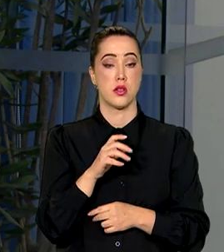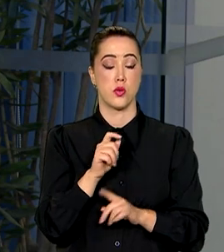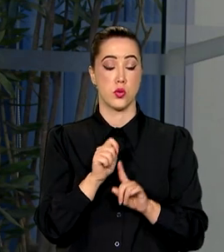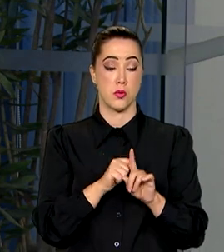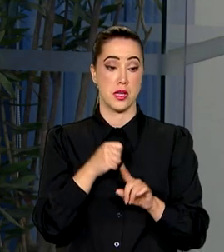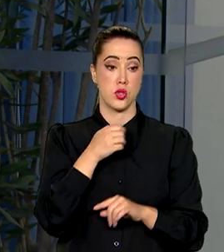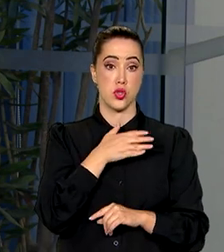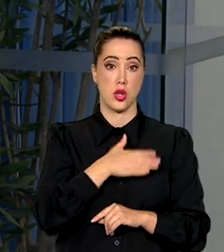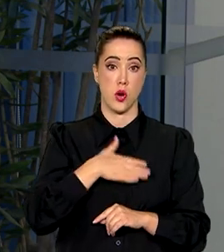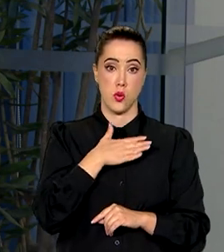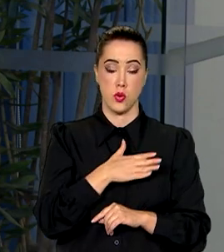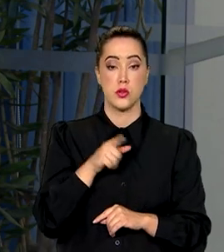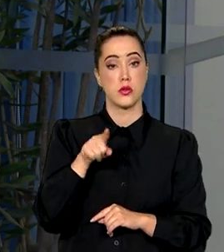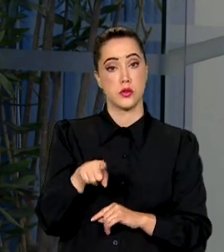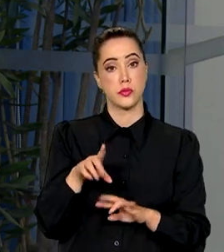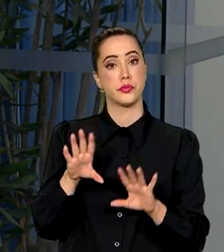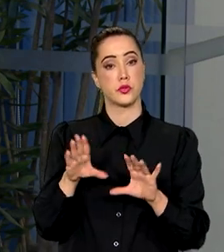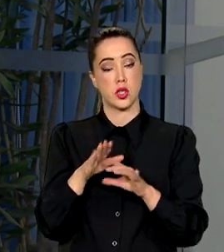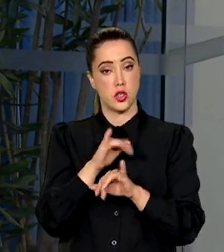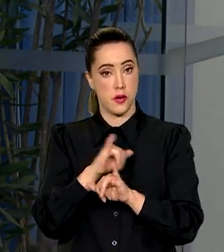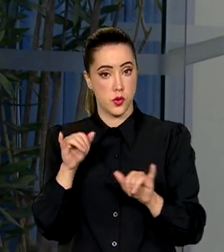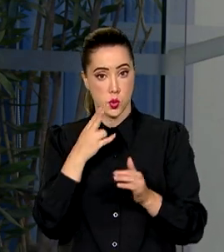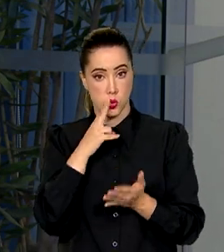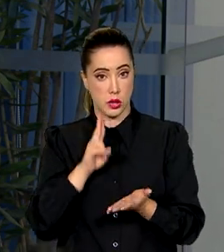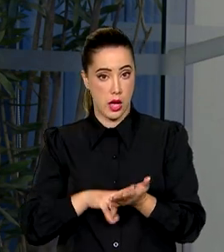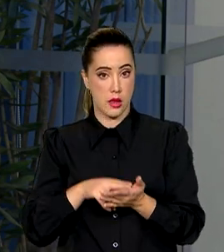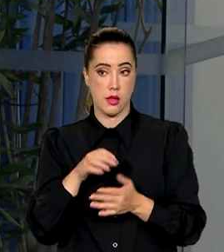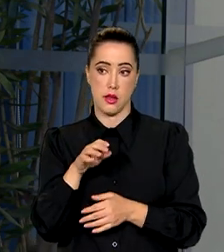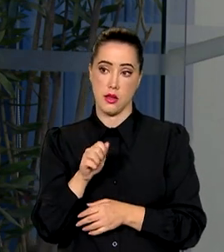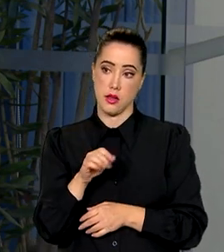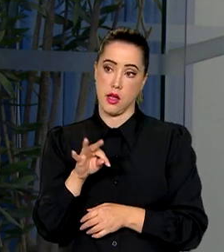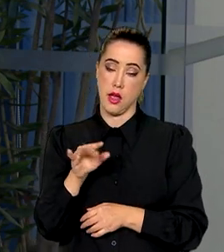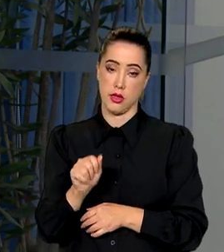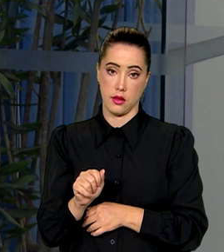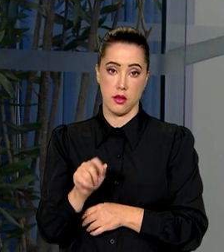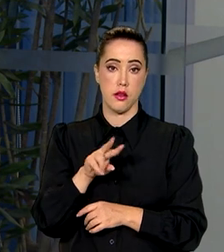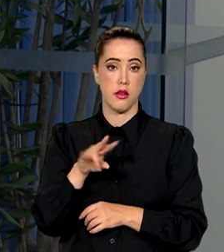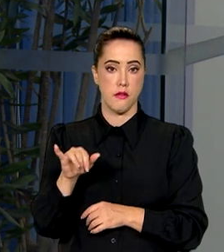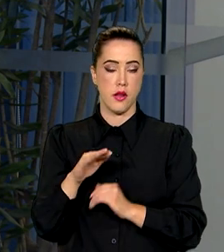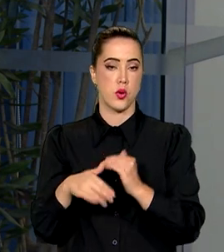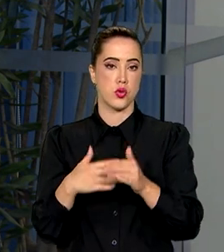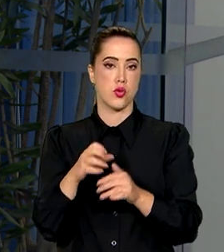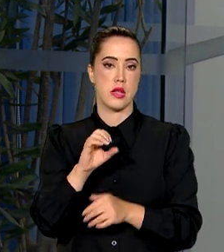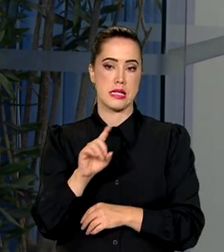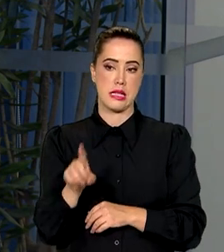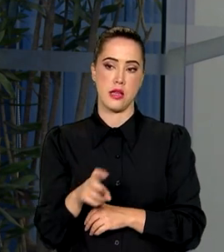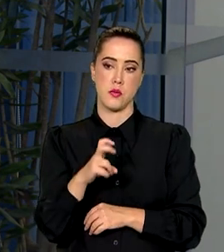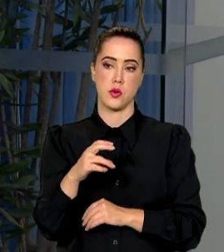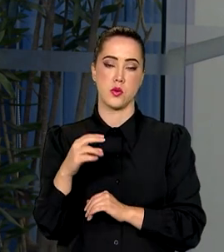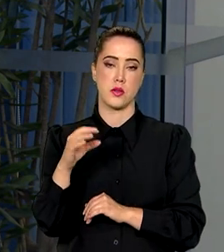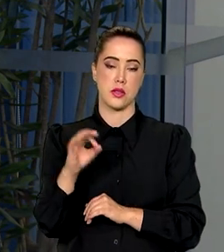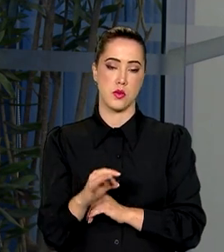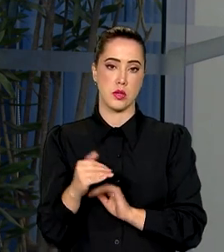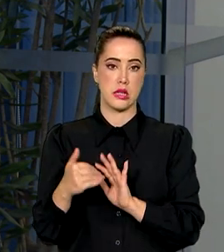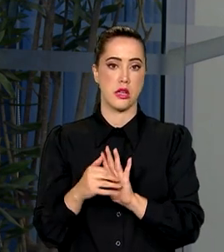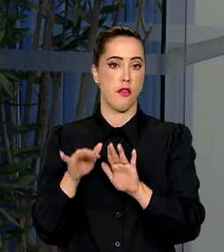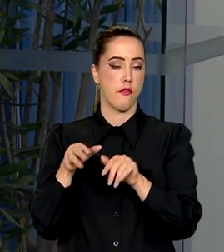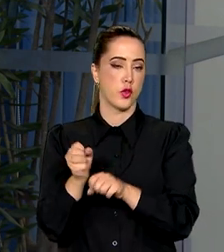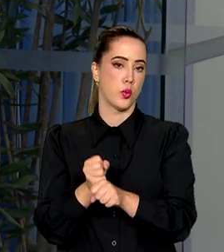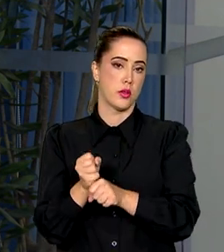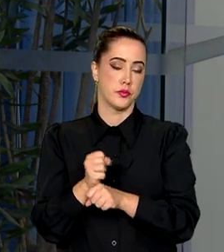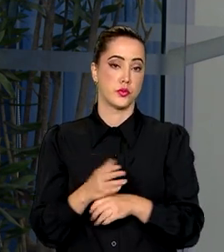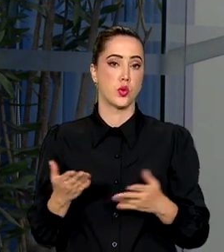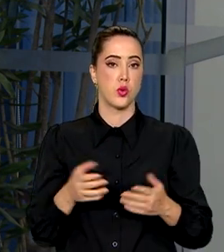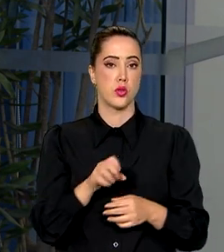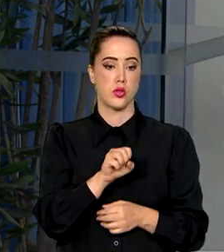sinalizou, depois dessa reunião, tanto no comunicado quanto na ata, que deve manter esse corte de meio ponto percentual até o final do ano. Hoje